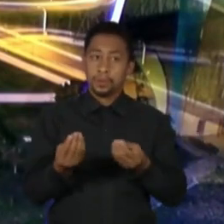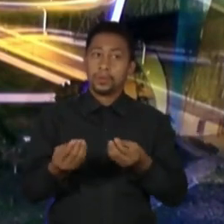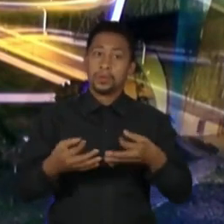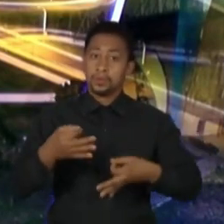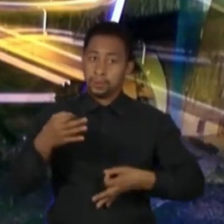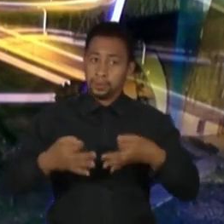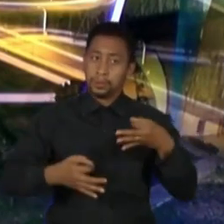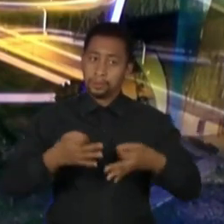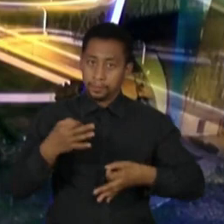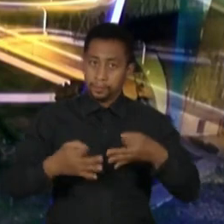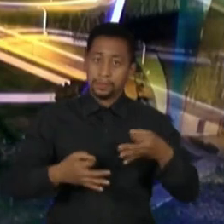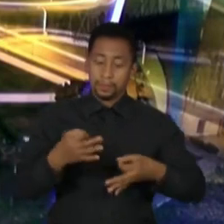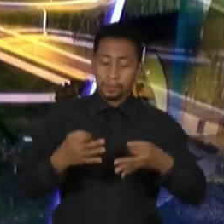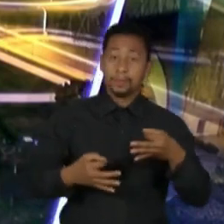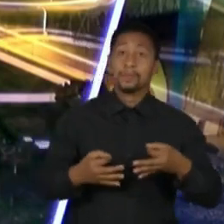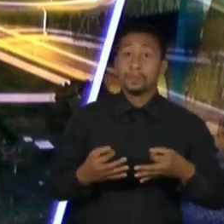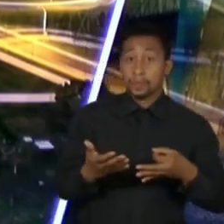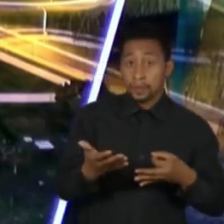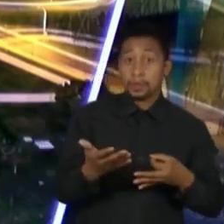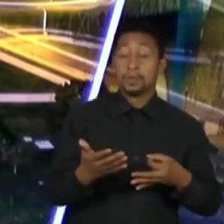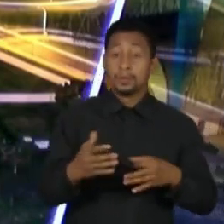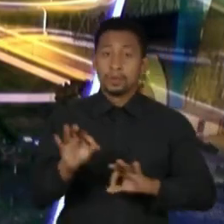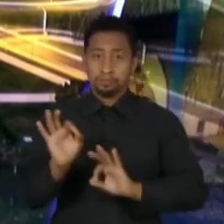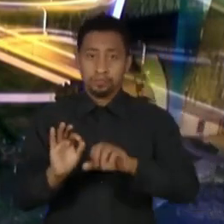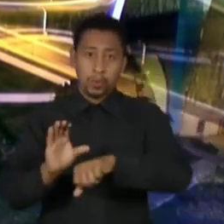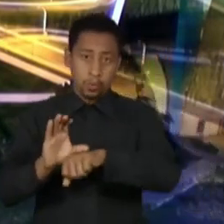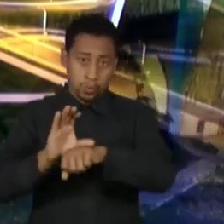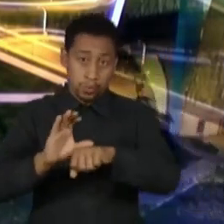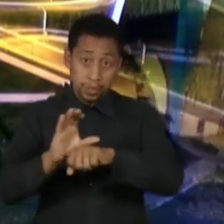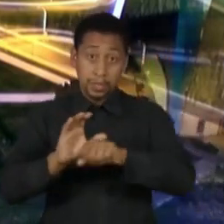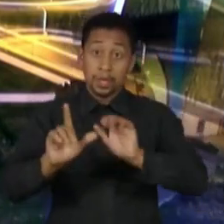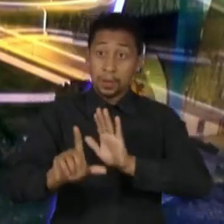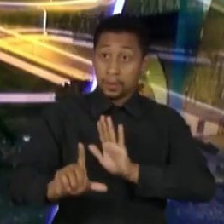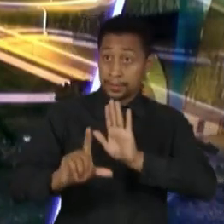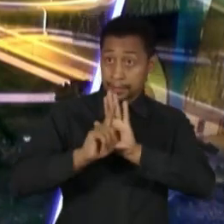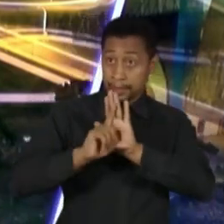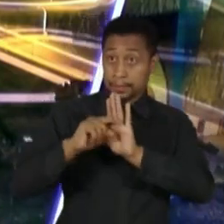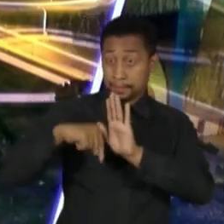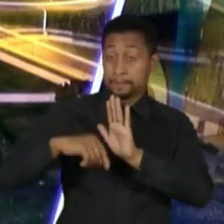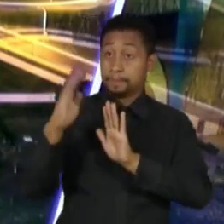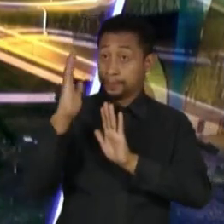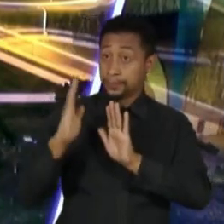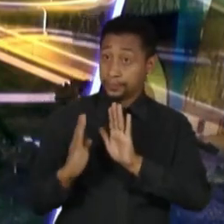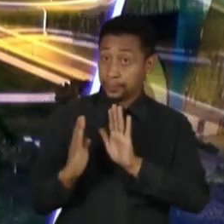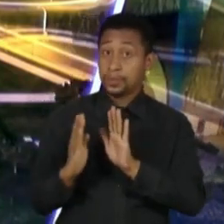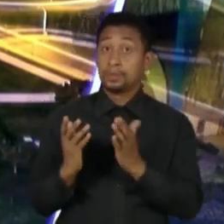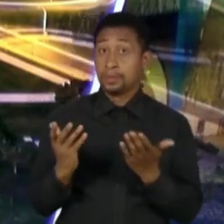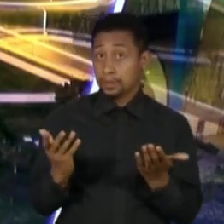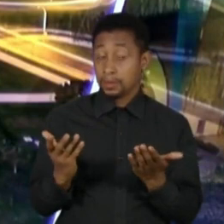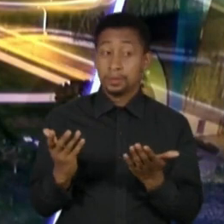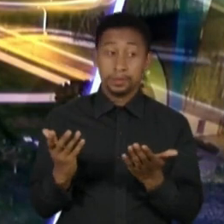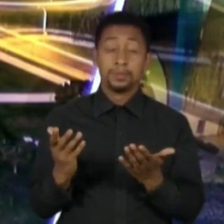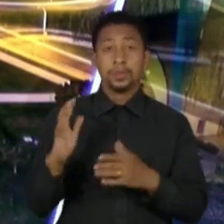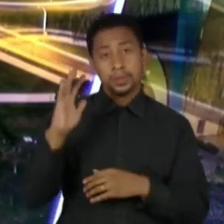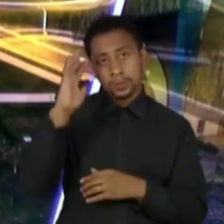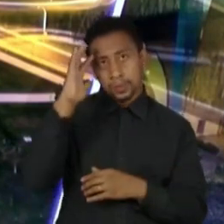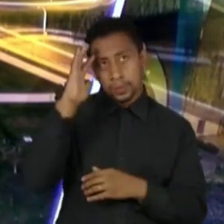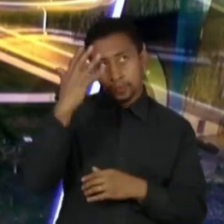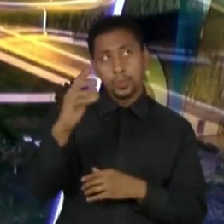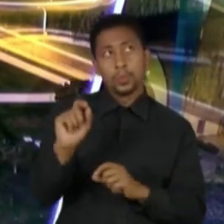interpretarmos a Constituição, as leis no Brasil, exatamente no sentido de que